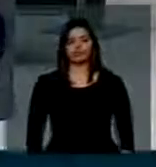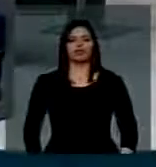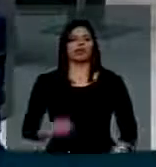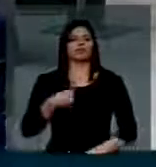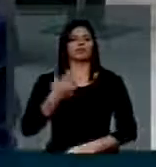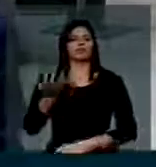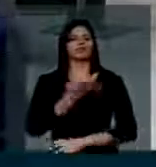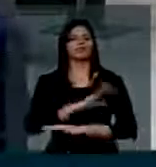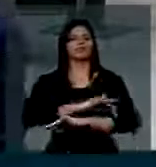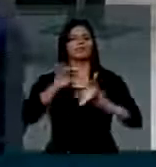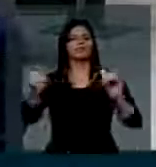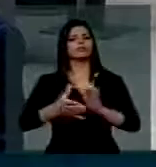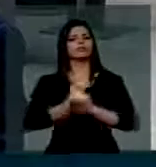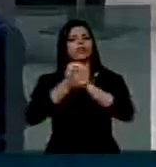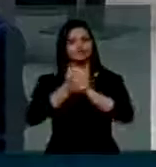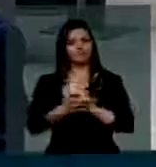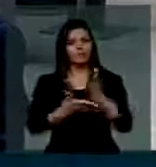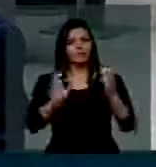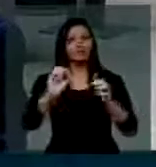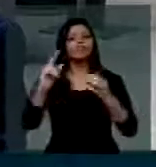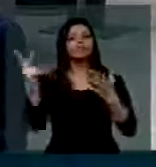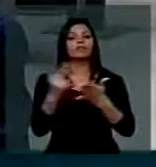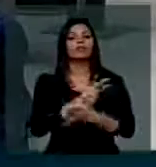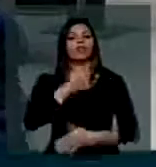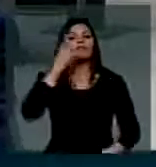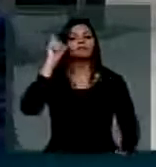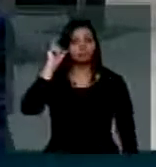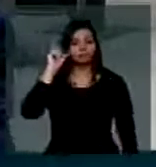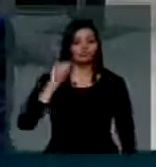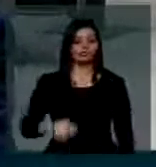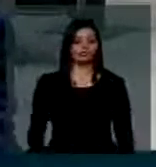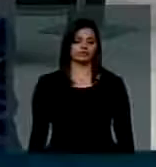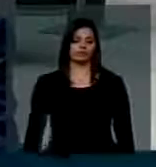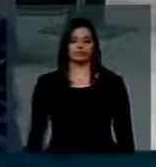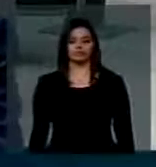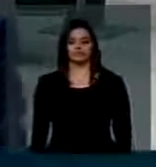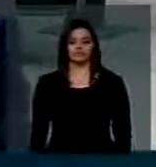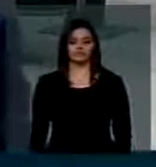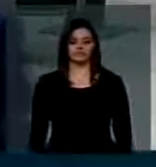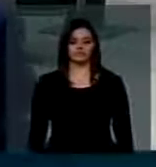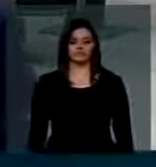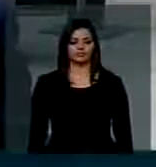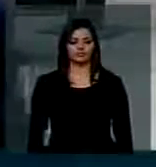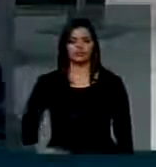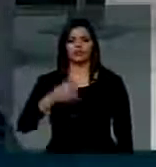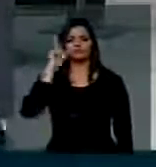veja só o que aconteceu ontem. Veja o que aconteceu ontem.